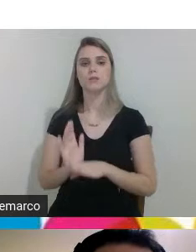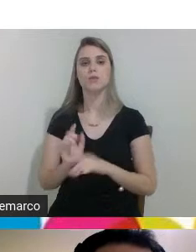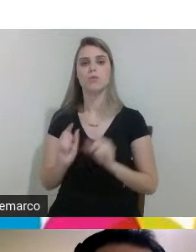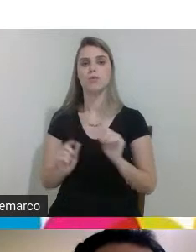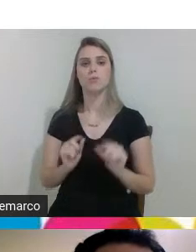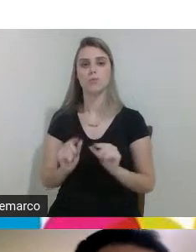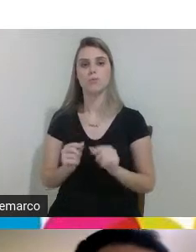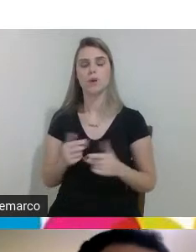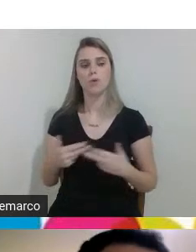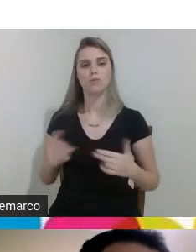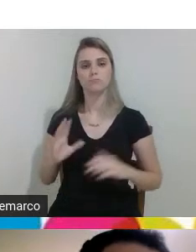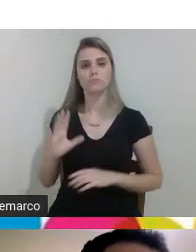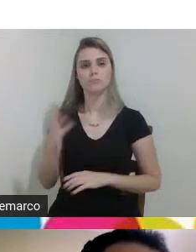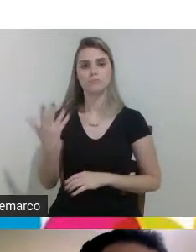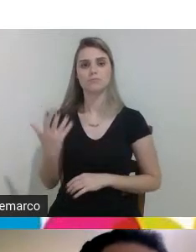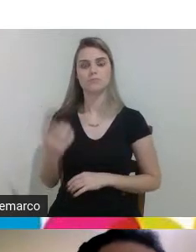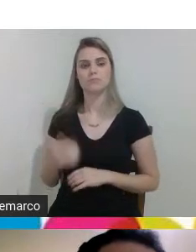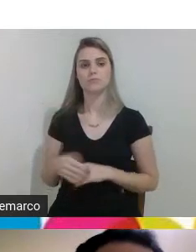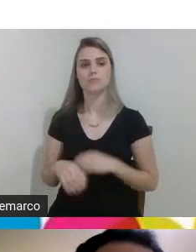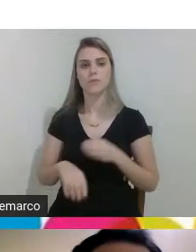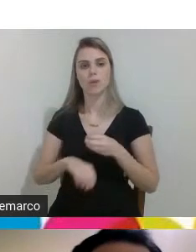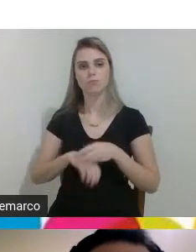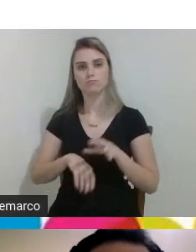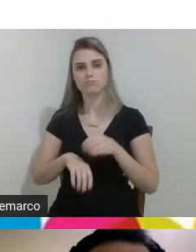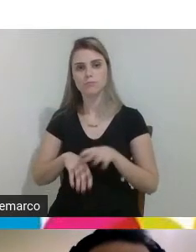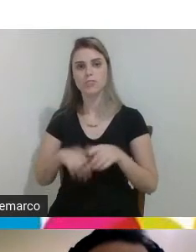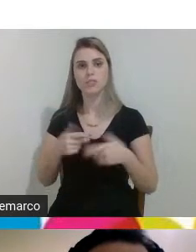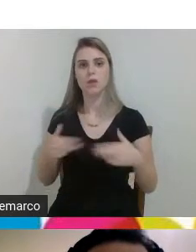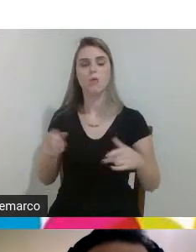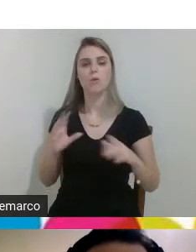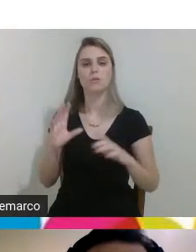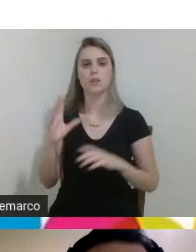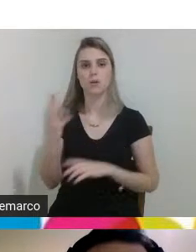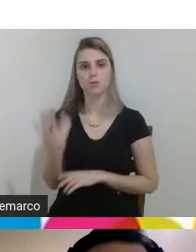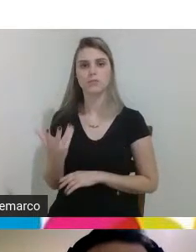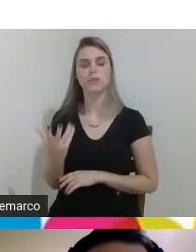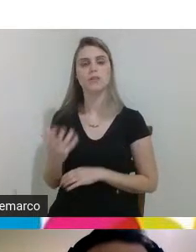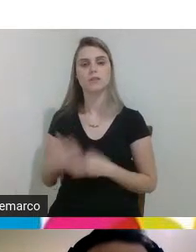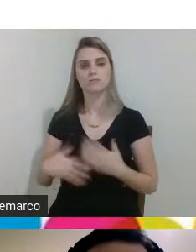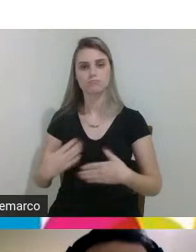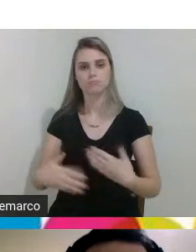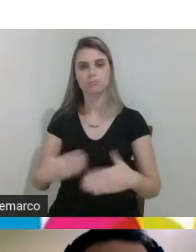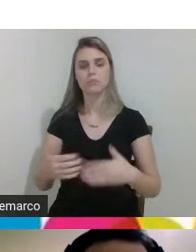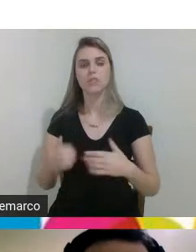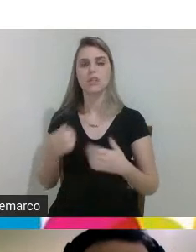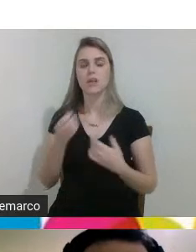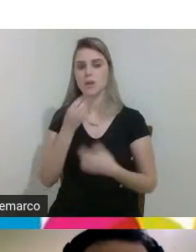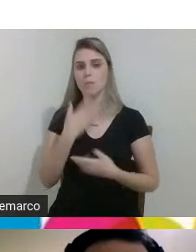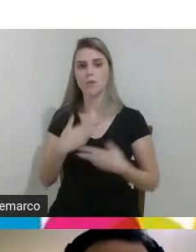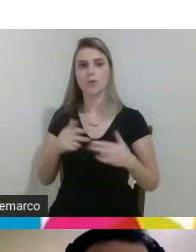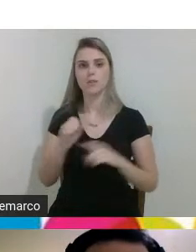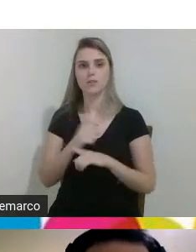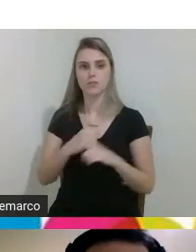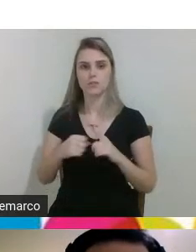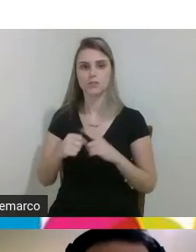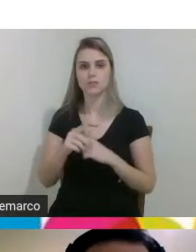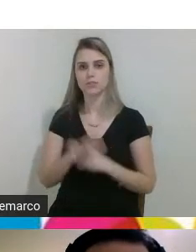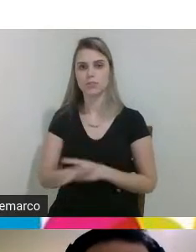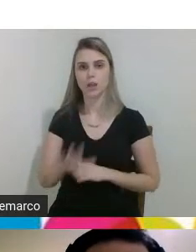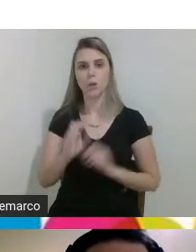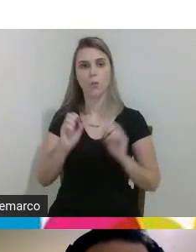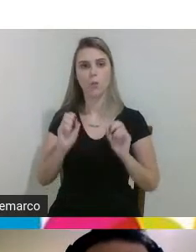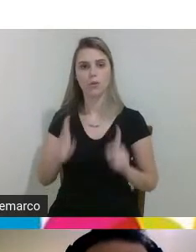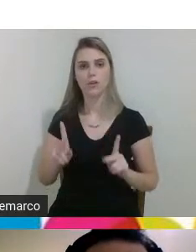né doando um pouco do seu conhecimento para que a coisa aconteça e a coisa beneficia a sociedade como um todo ok